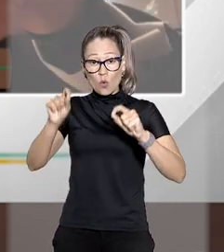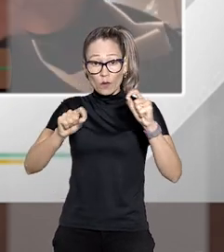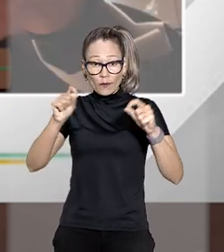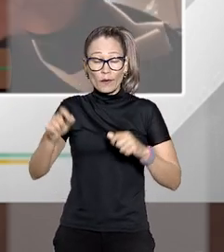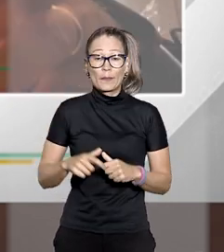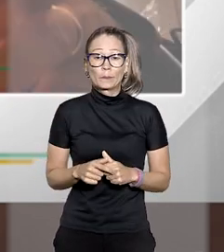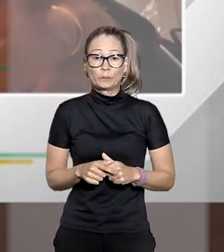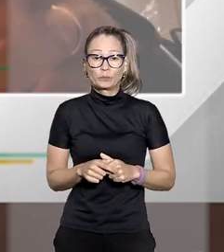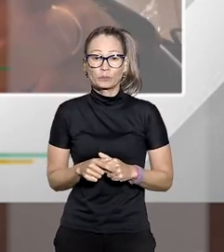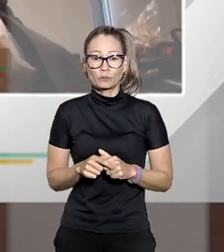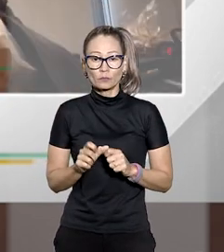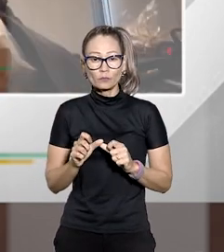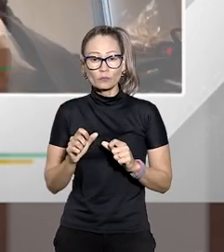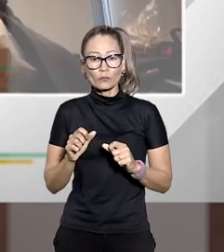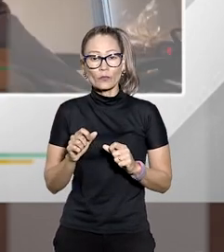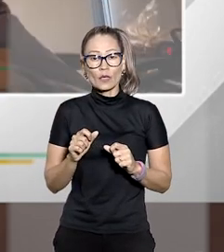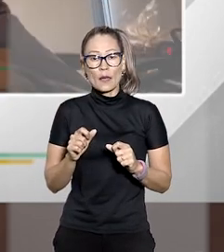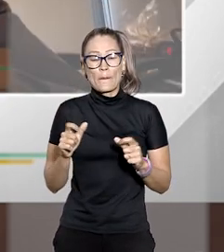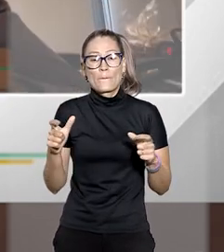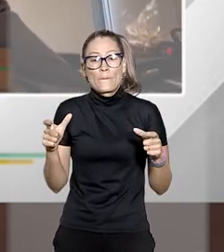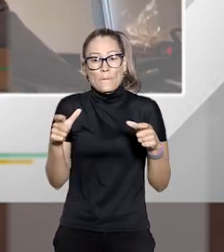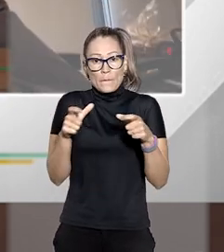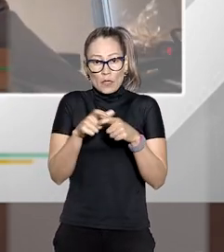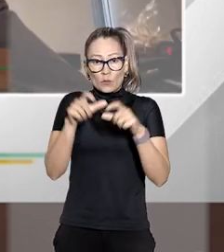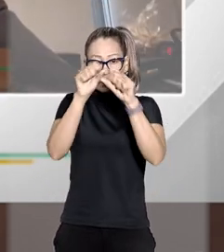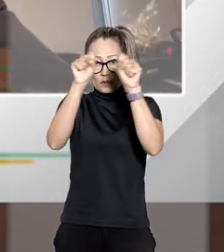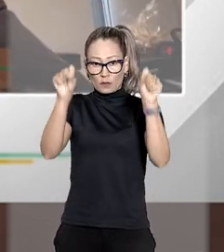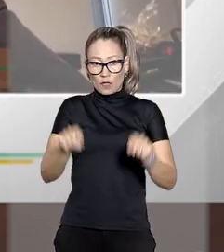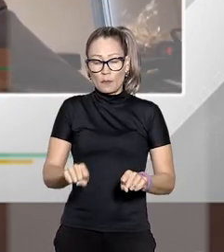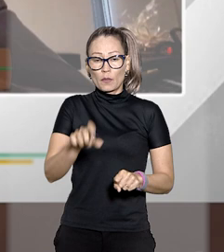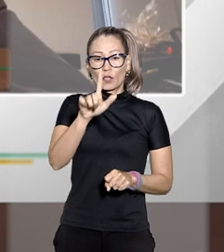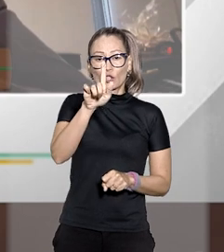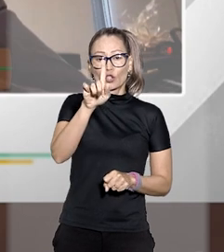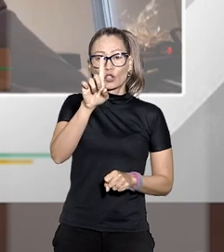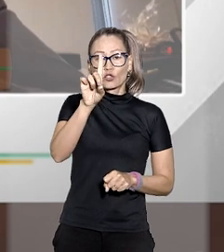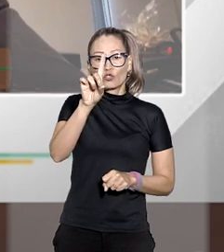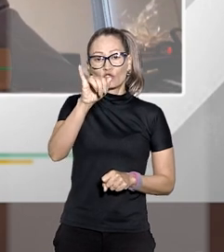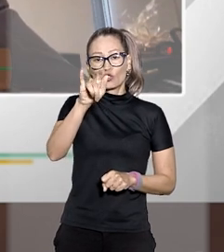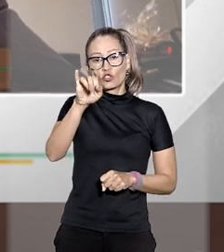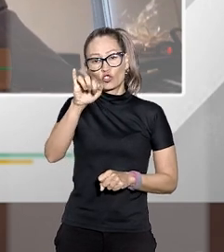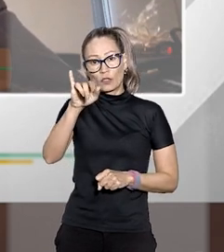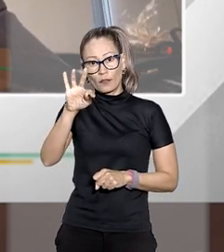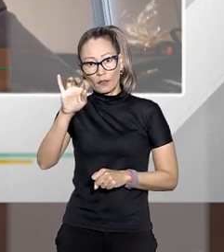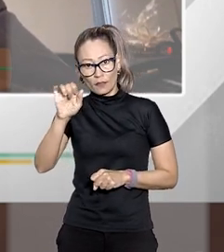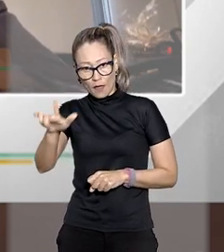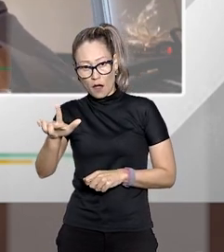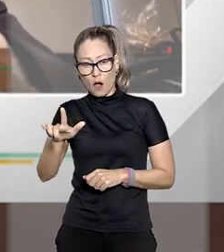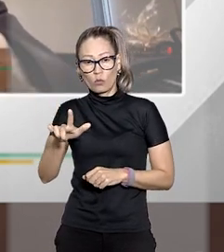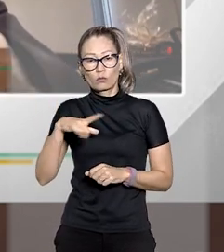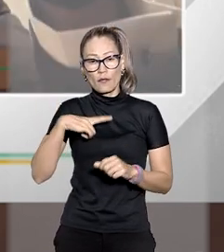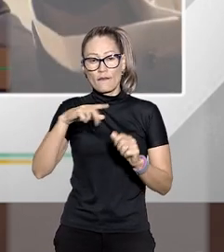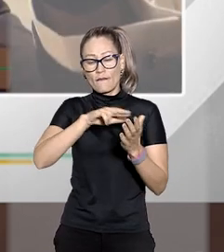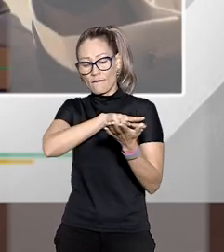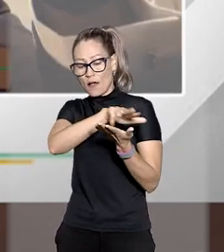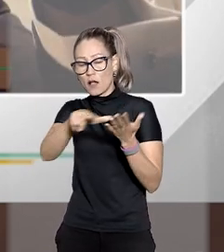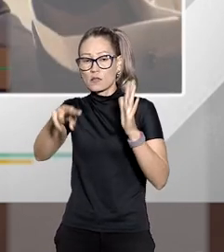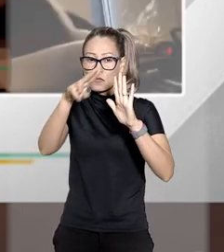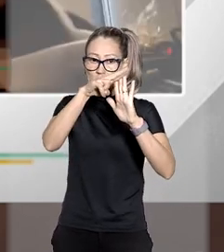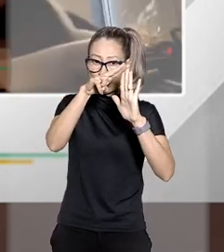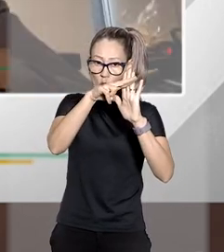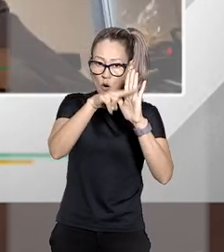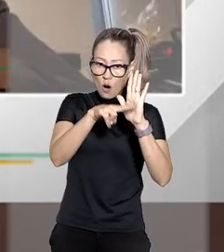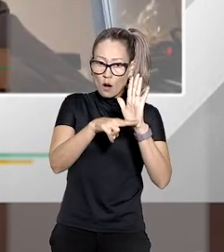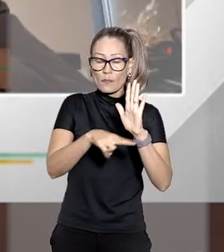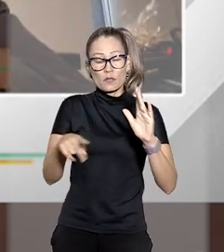a gente está chamando de microsistema de justiça digital né o conselho nacional de justiça editou uma série de normativas